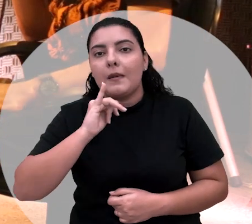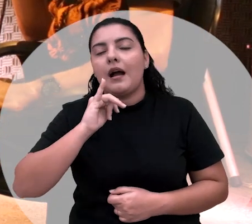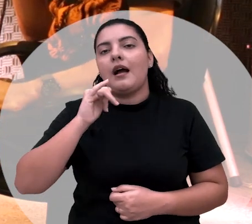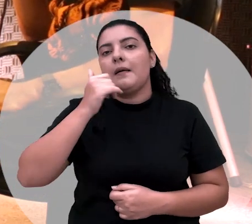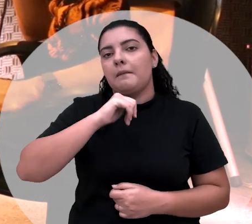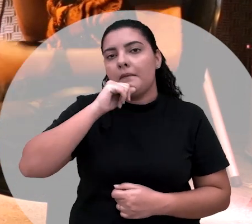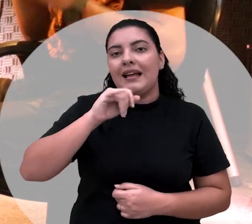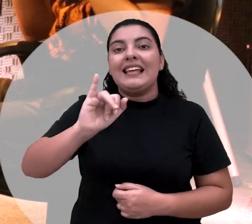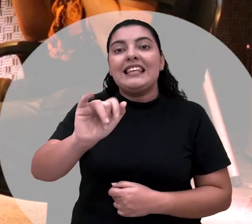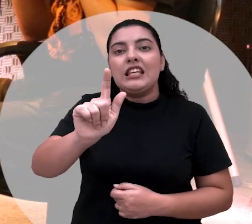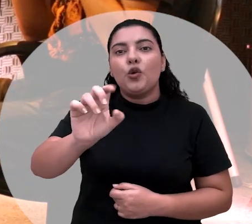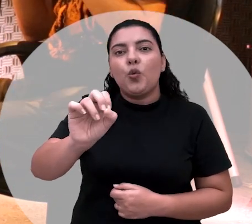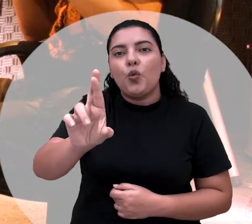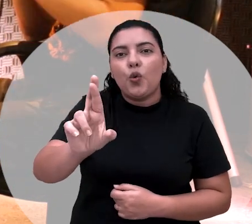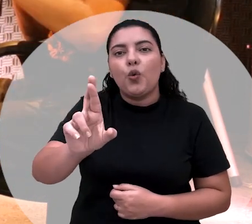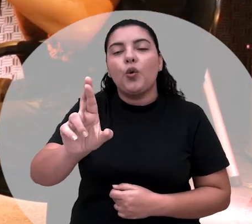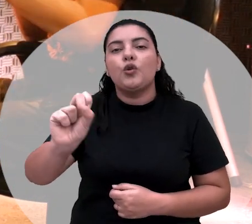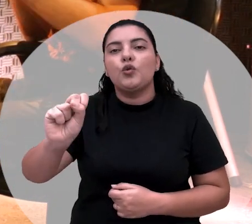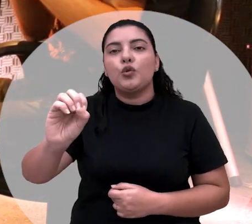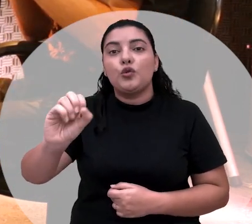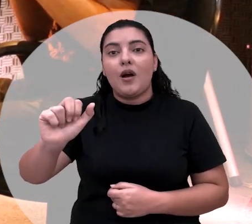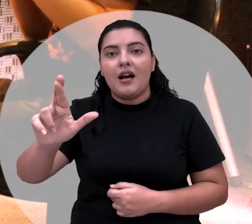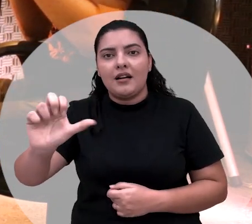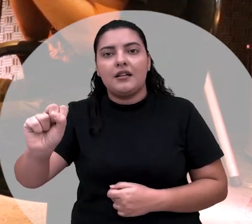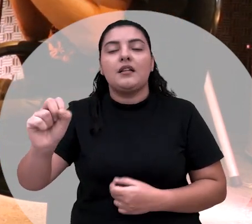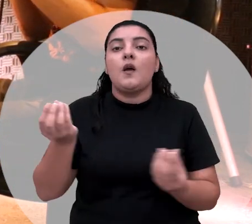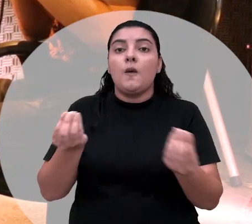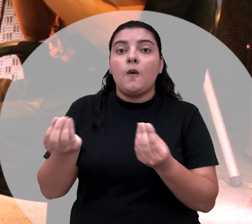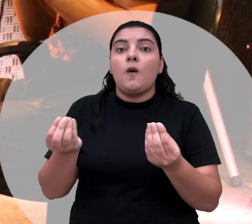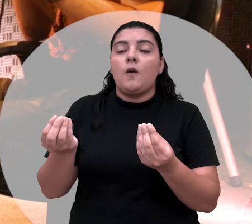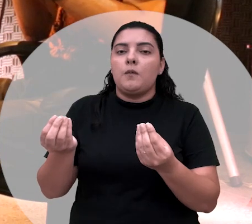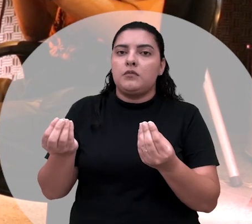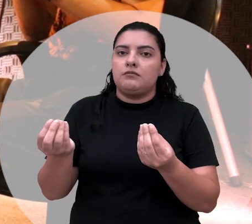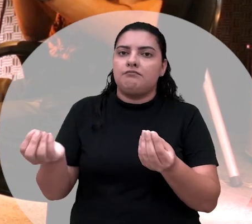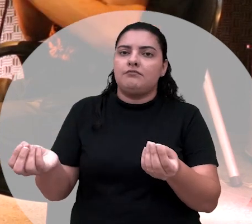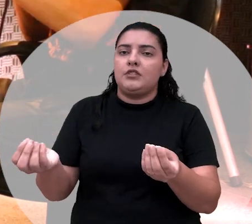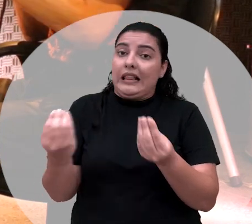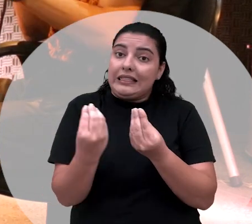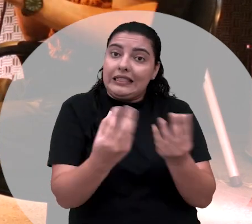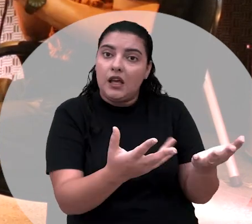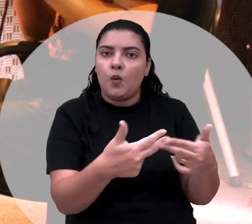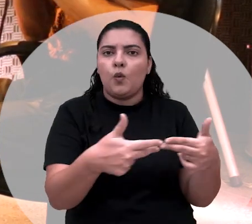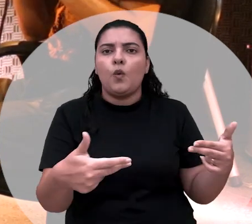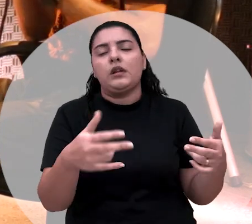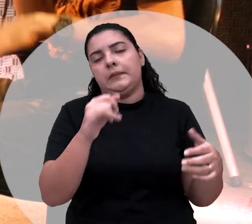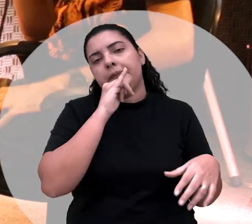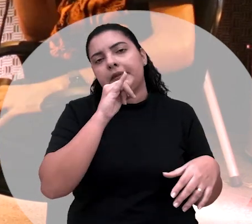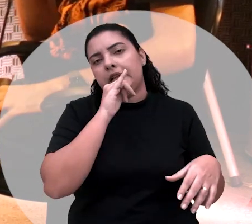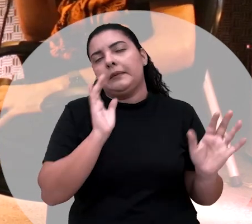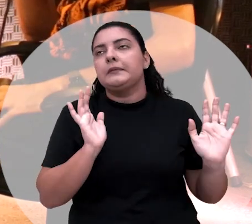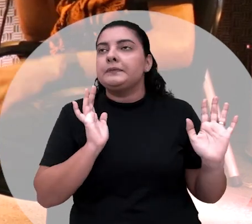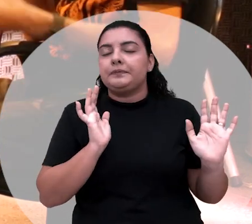Igo Soares de Oliveira, como é que ele deixou esses feitos de Umbanda para a senhora? E também, partindo de uma questão